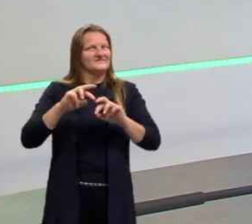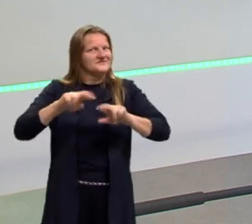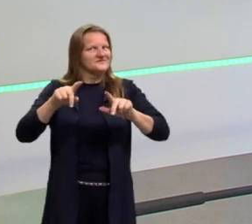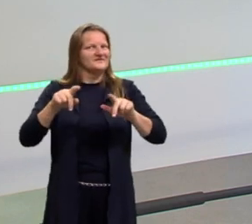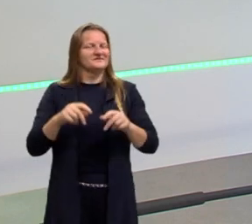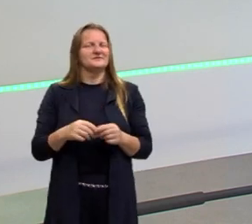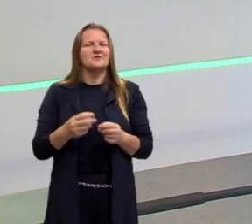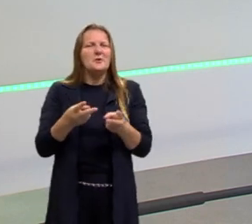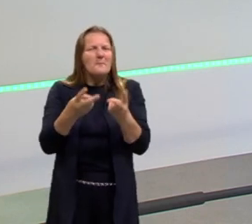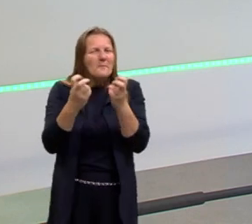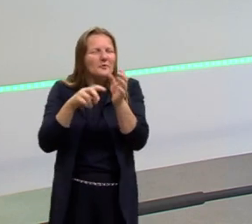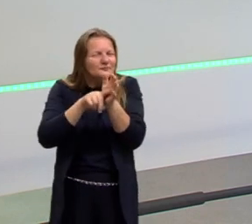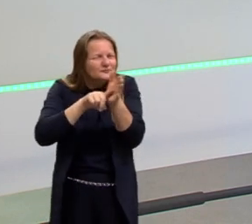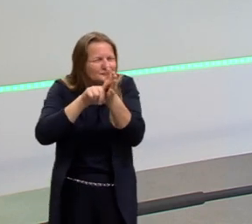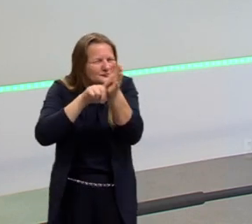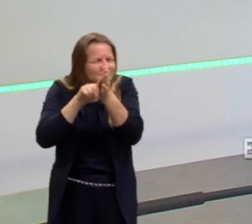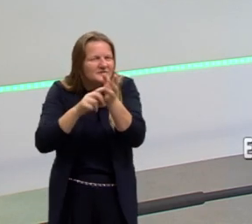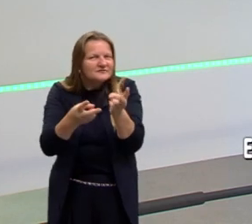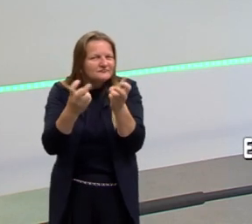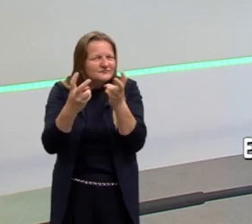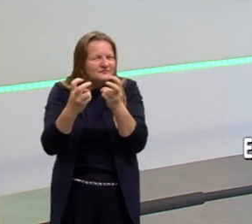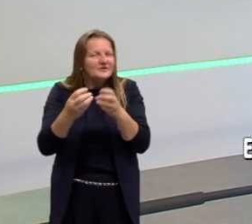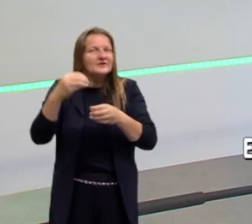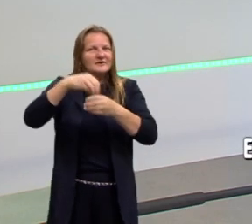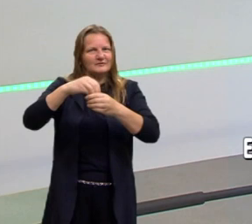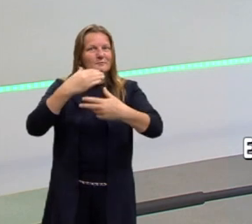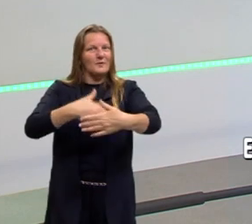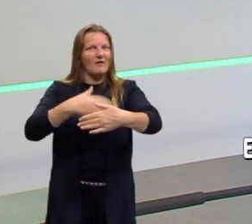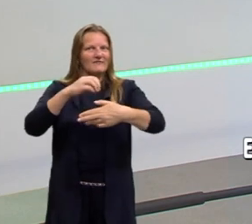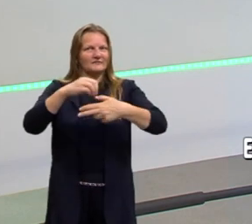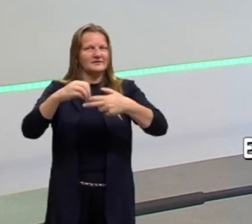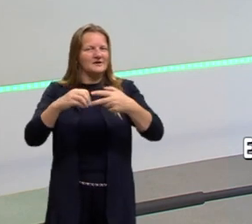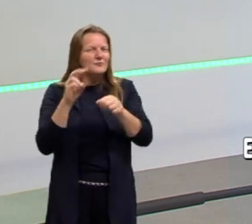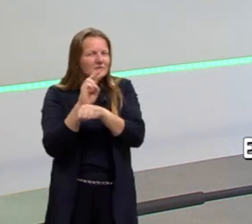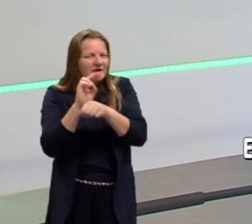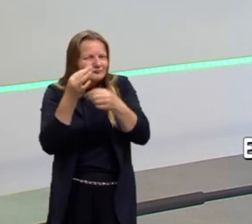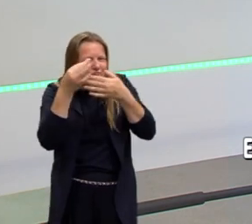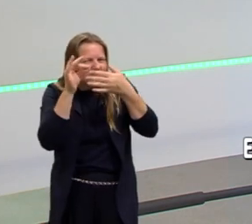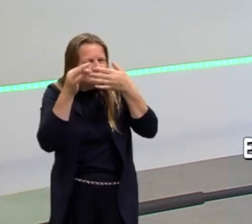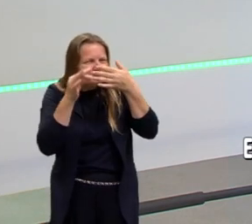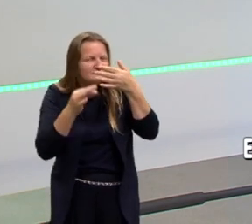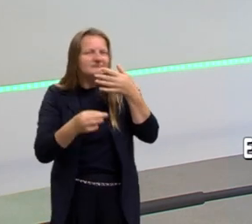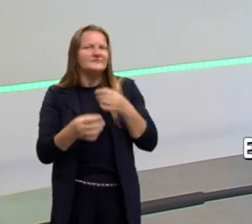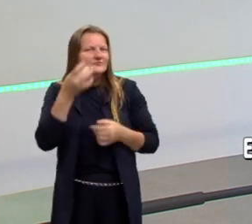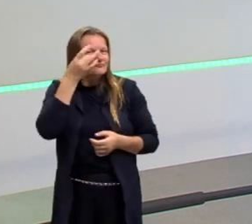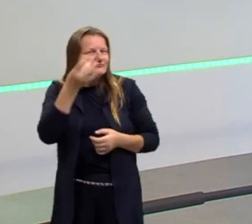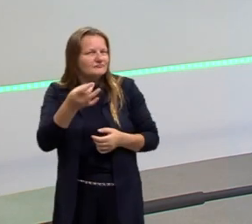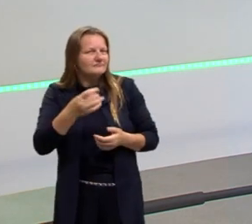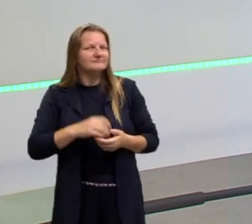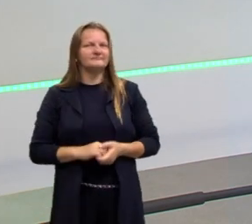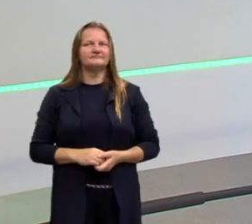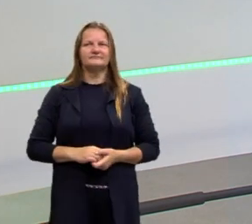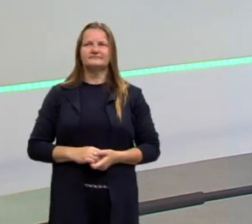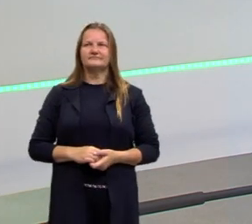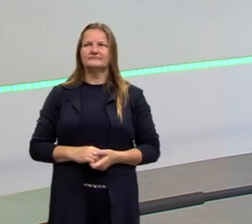explorado dentro do Enem. Então, fique de olho nas variações linguísticas, fique de olho nos falsos amigos.